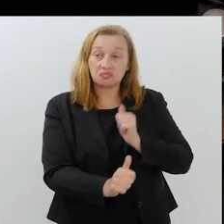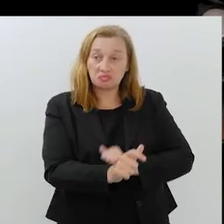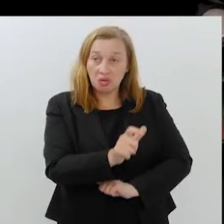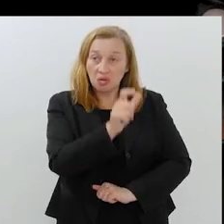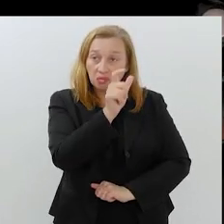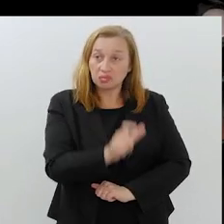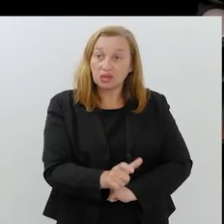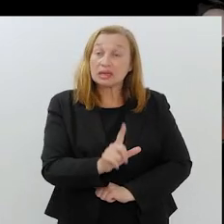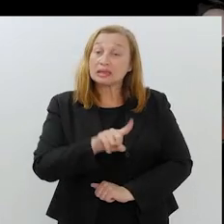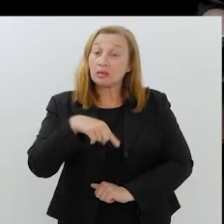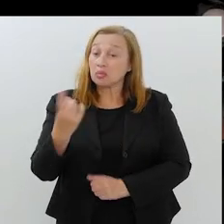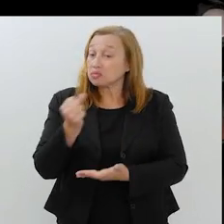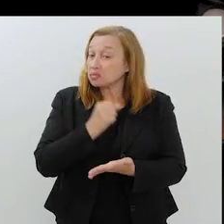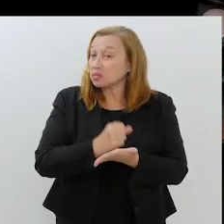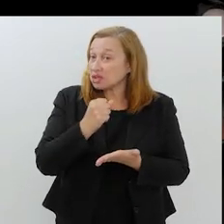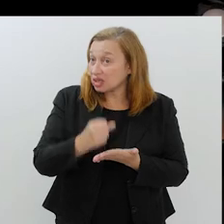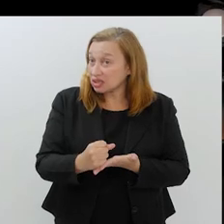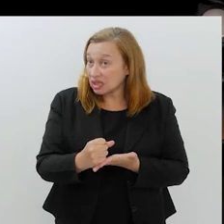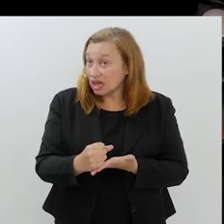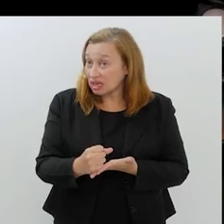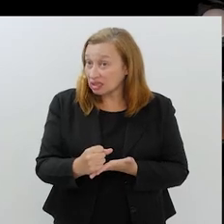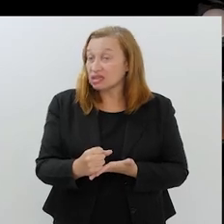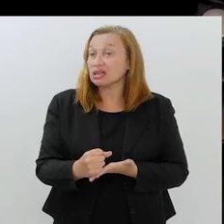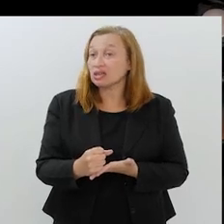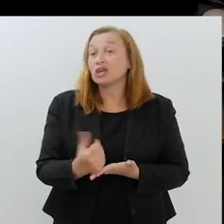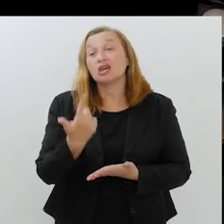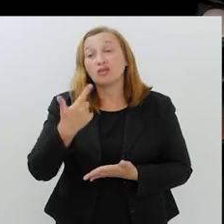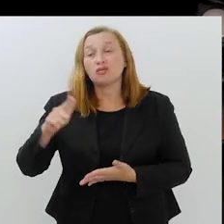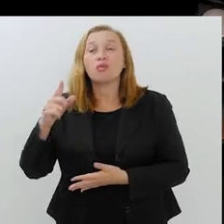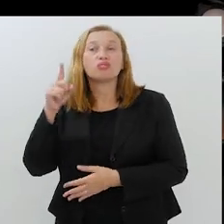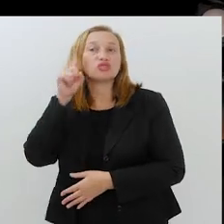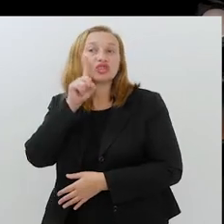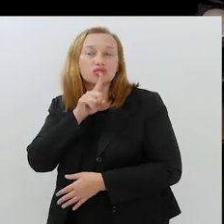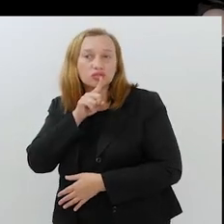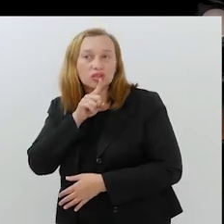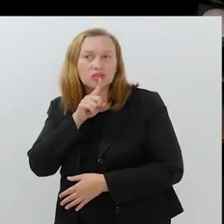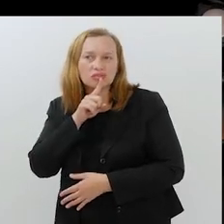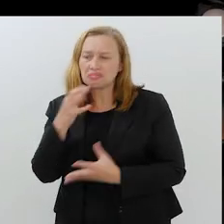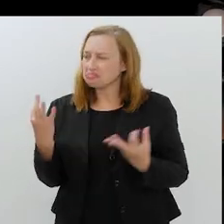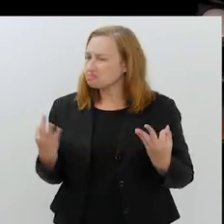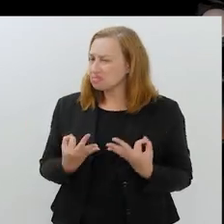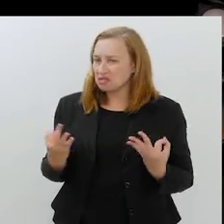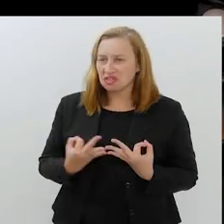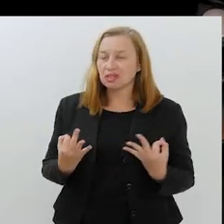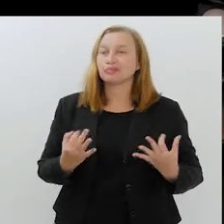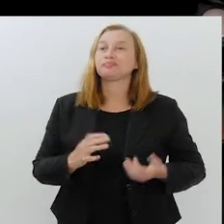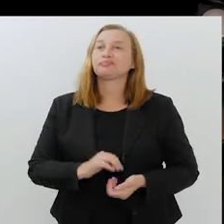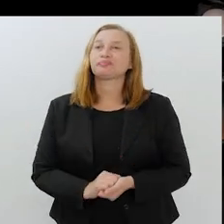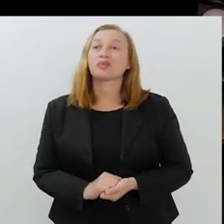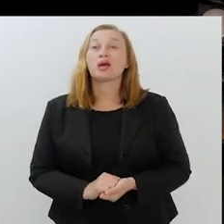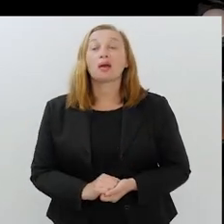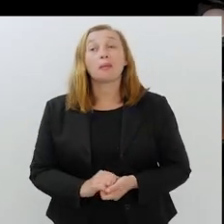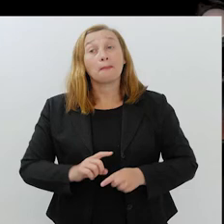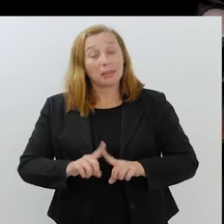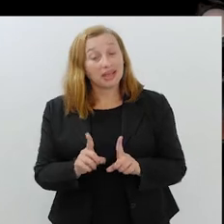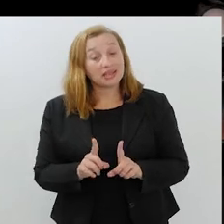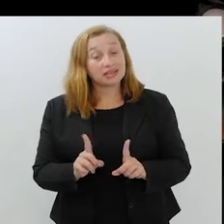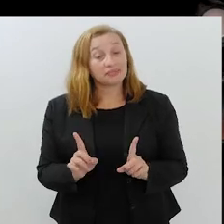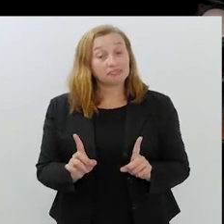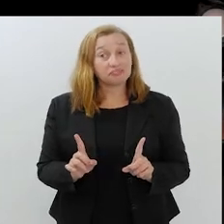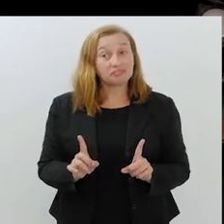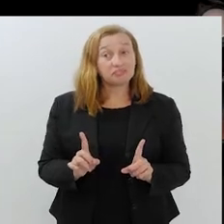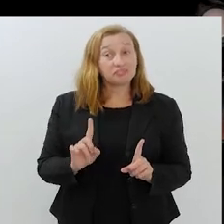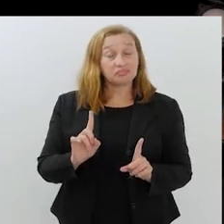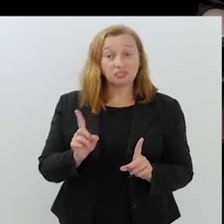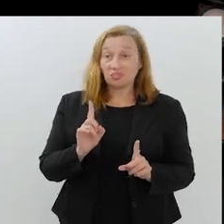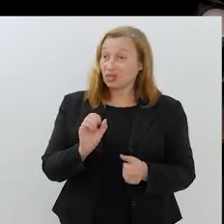no time da escola e depois foi contratada e foi para os Estados Unidos. Uma coisa assim, sabe, fantástica. Mas